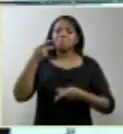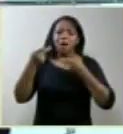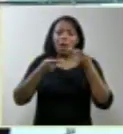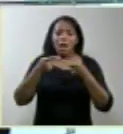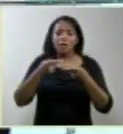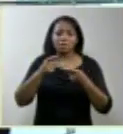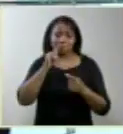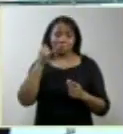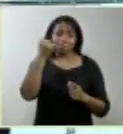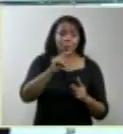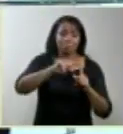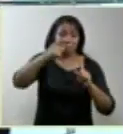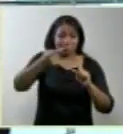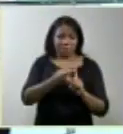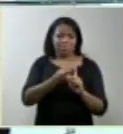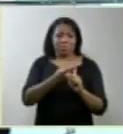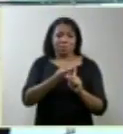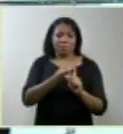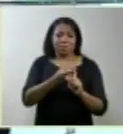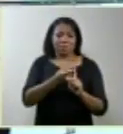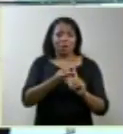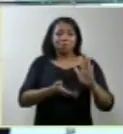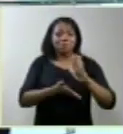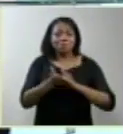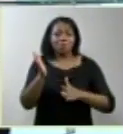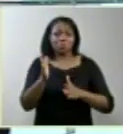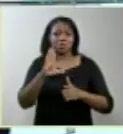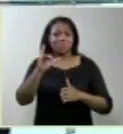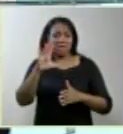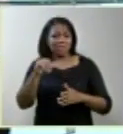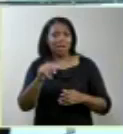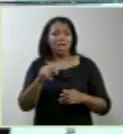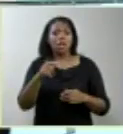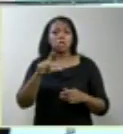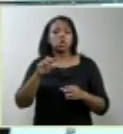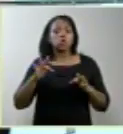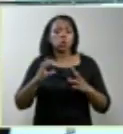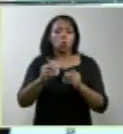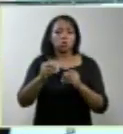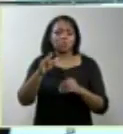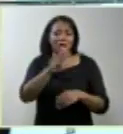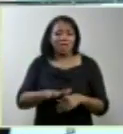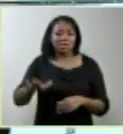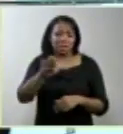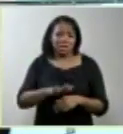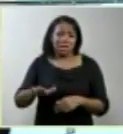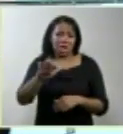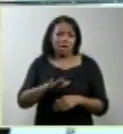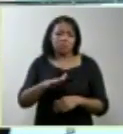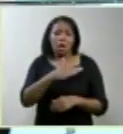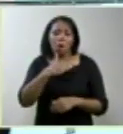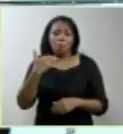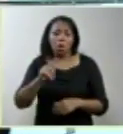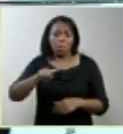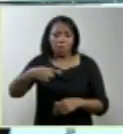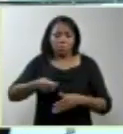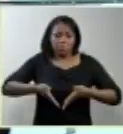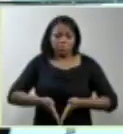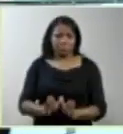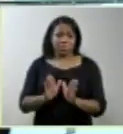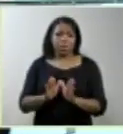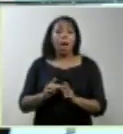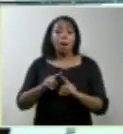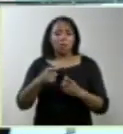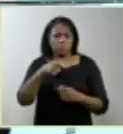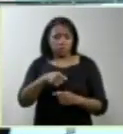gestante, porque foge a verdade científica, dizer que na anencefalia, todas as crianças morrem imediatamente após o nascimento. E que seu